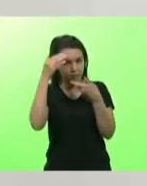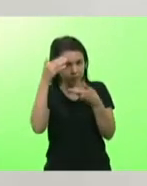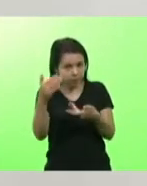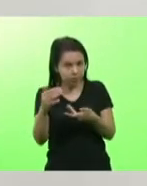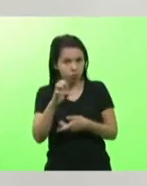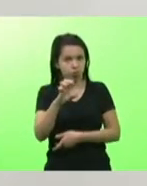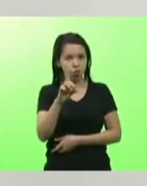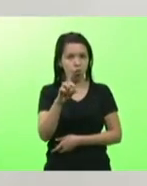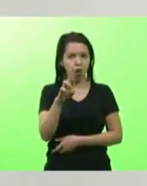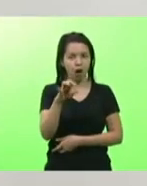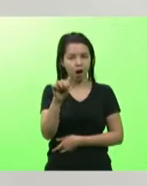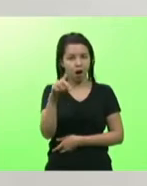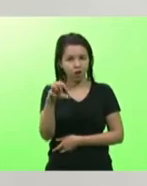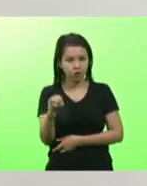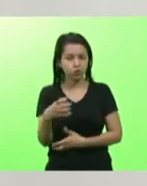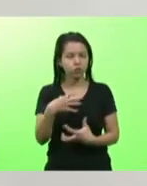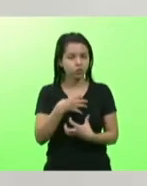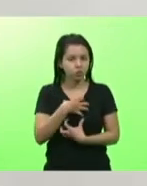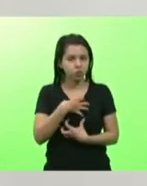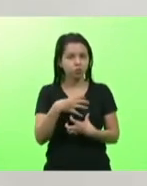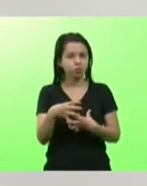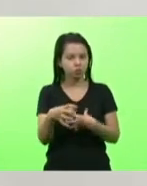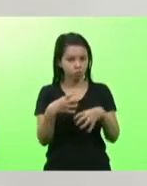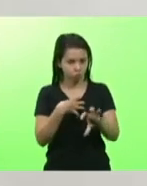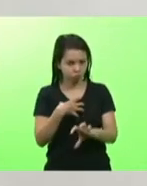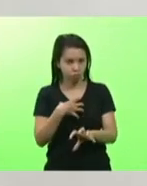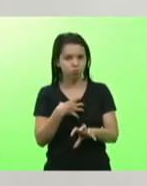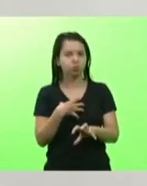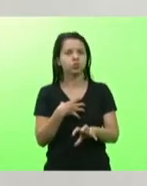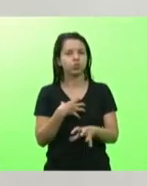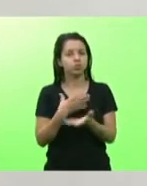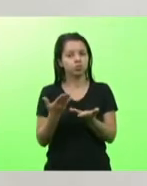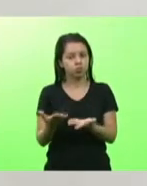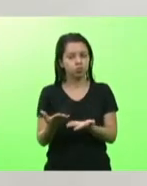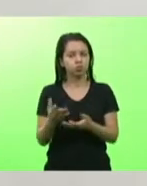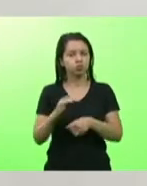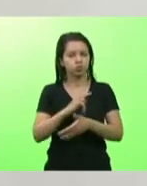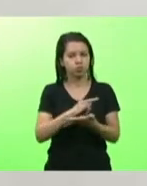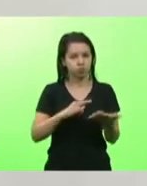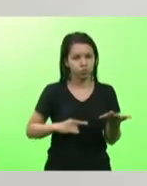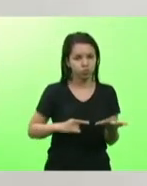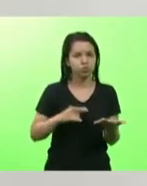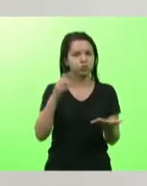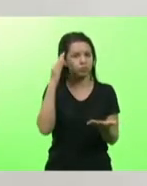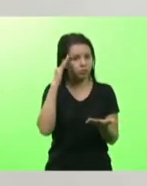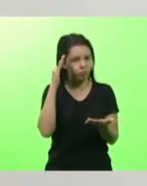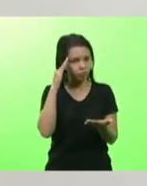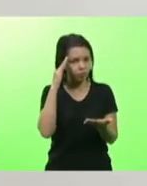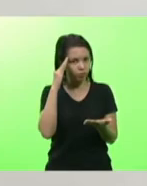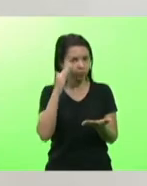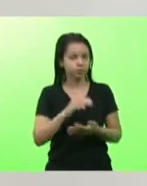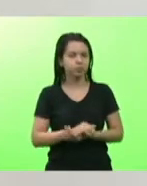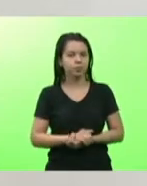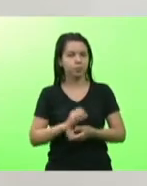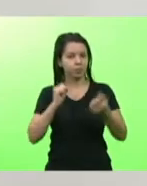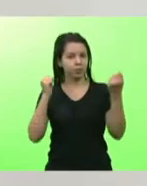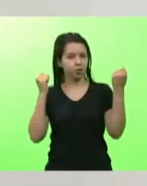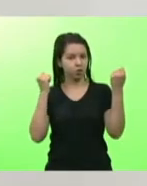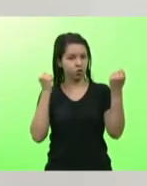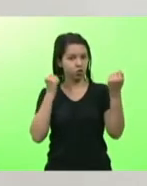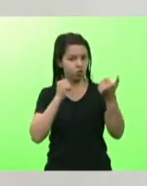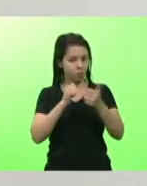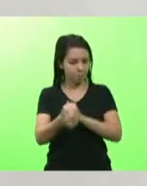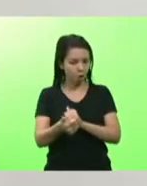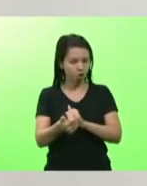se sensibilizou da Secretaria de Saúde se sensibilizou com aquele documento e entendeu que esporte não é apenas